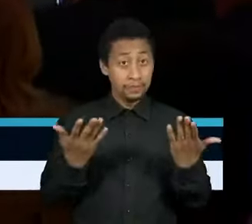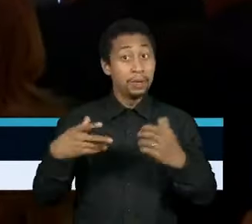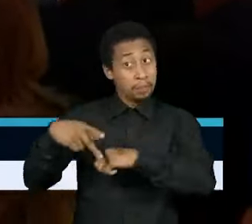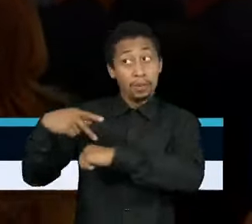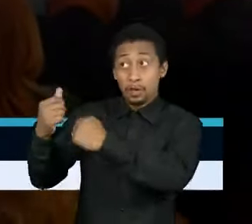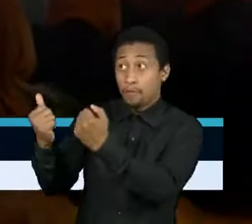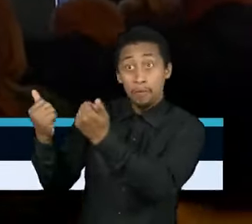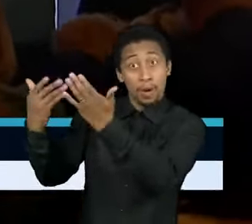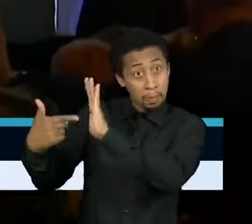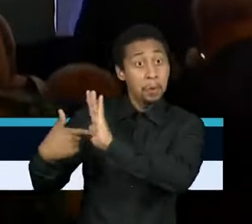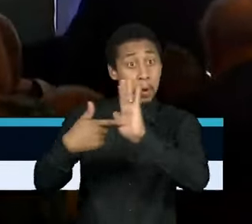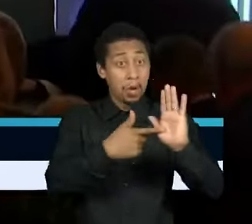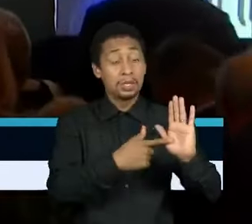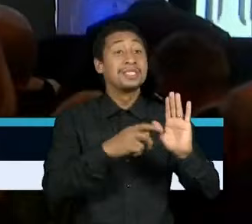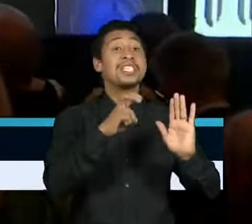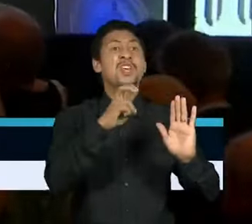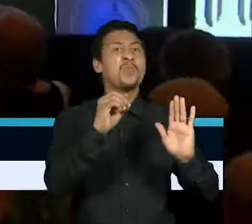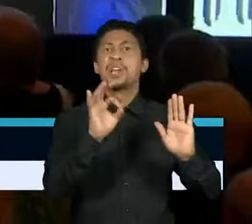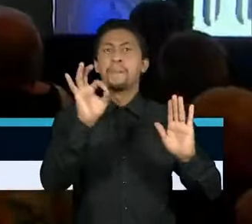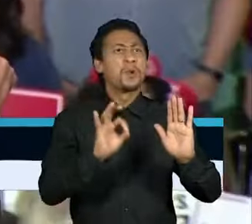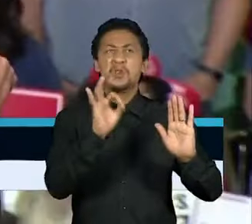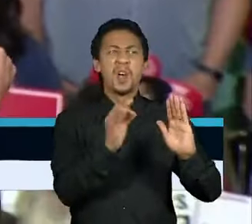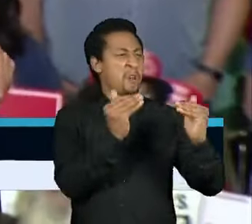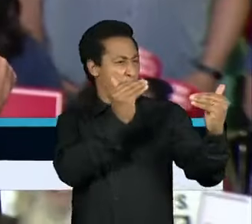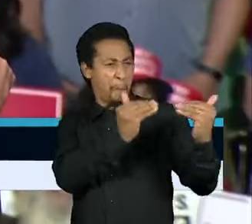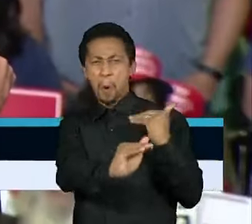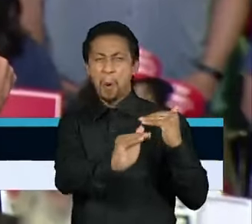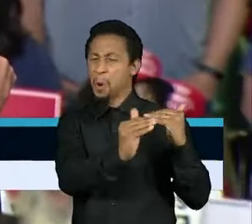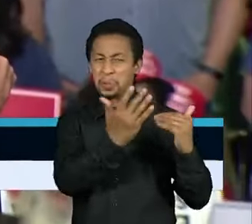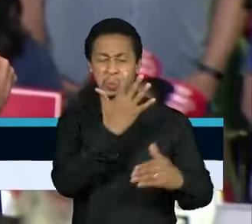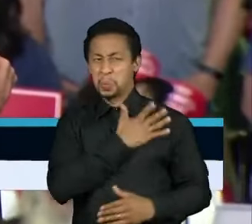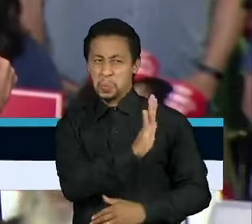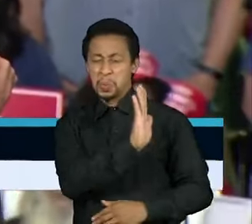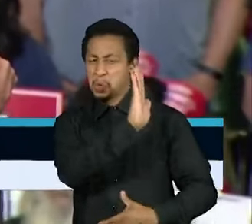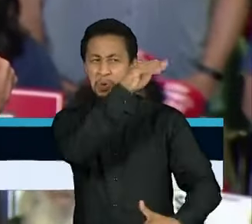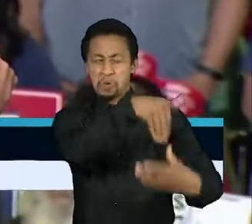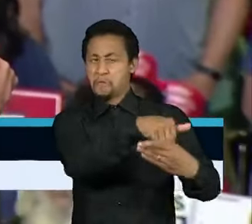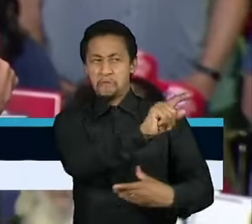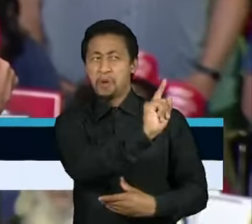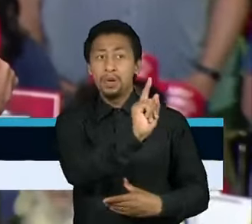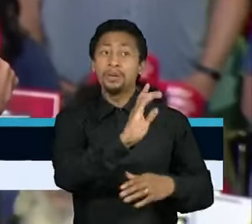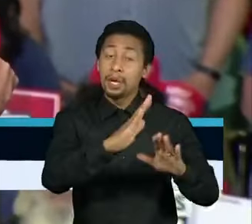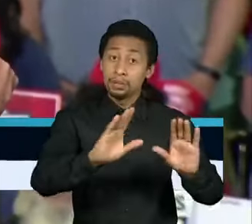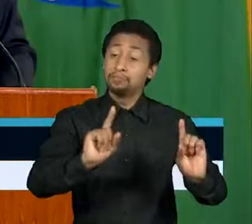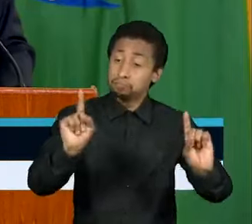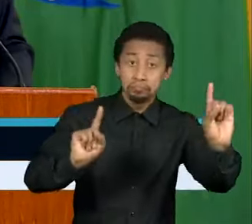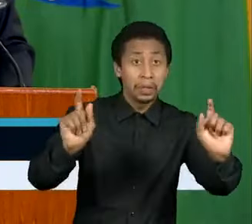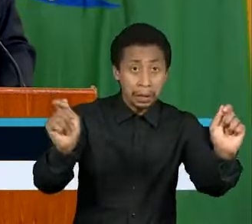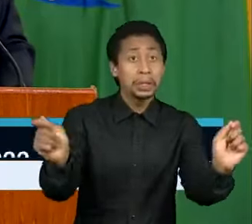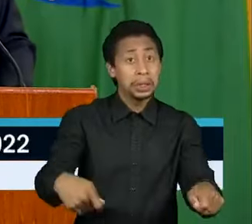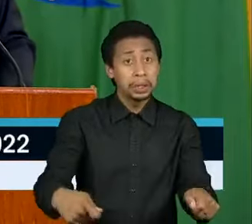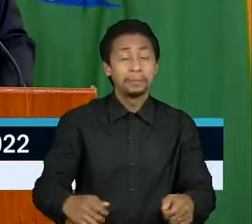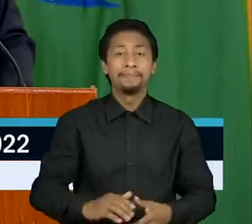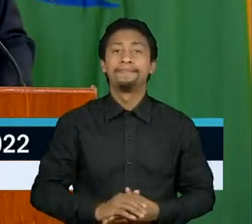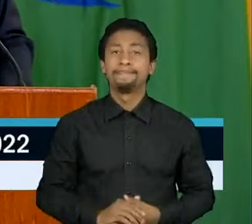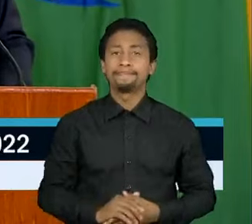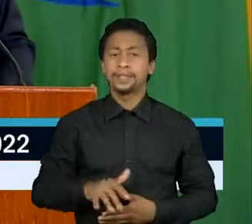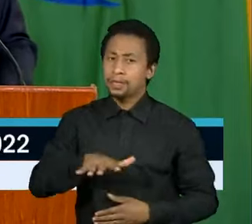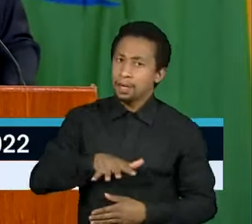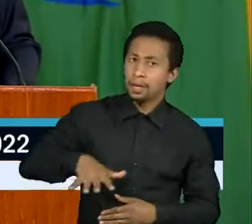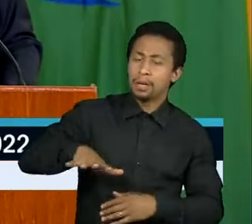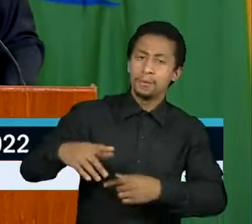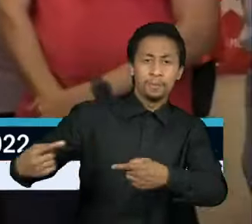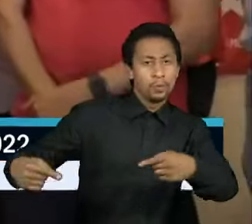a linha dos 50% de rejeição e ainda assim se mostrem competitivos. Com o tabuleiro político